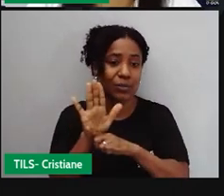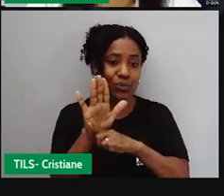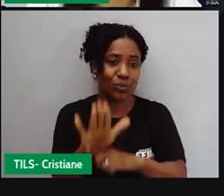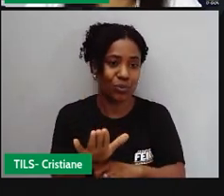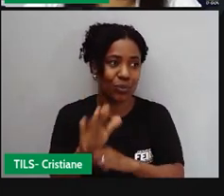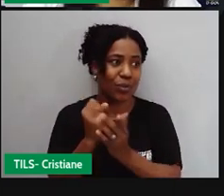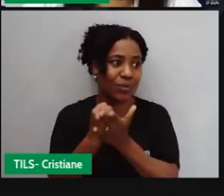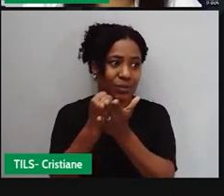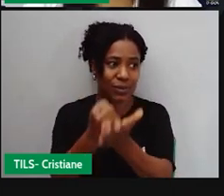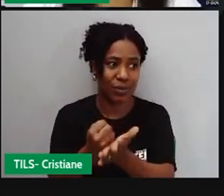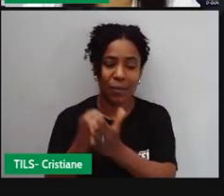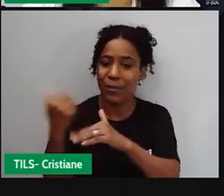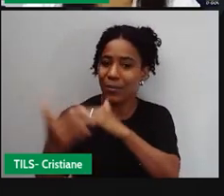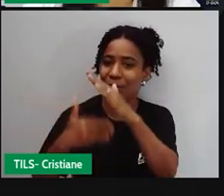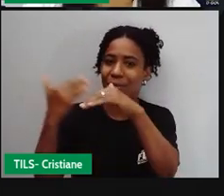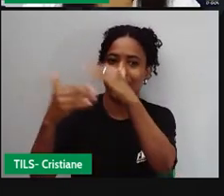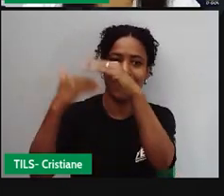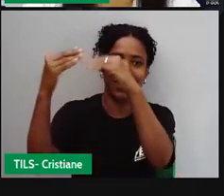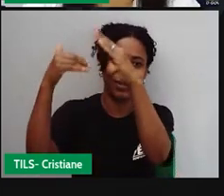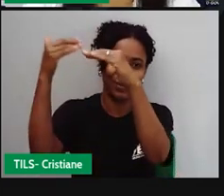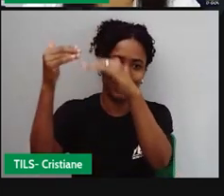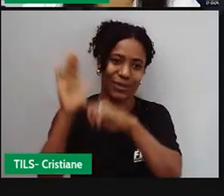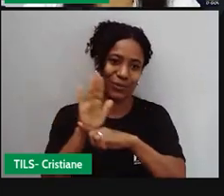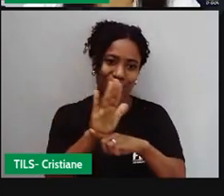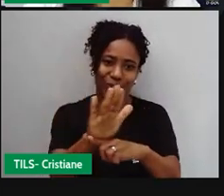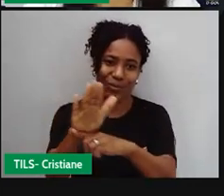com a construção do nosso país.